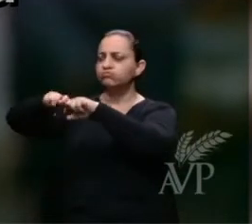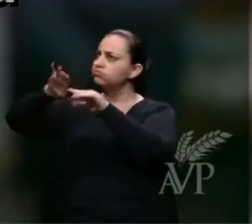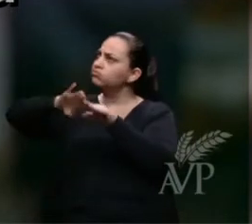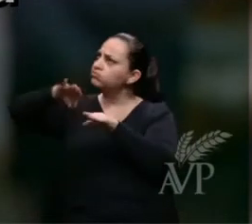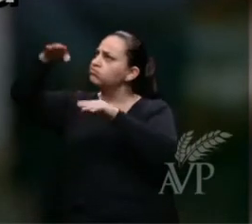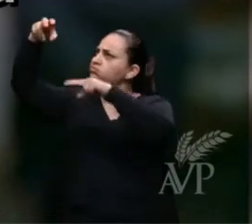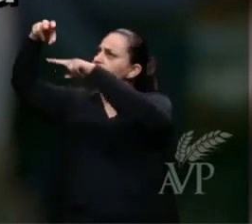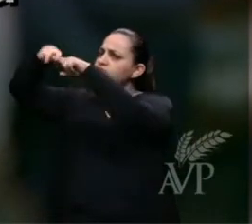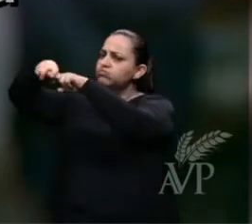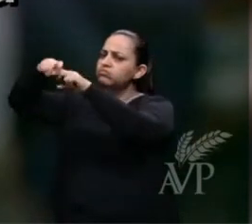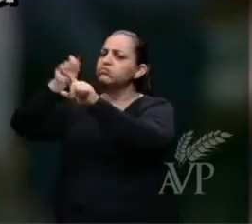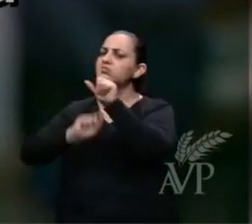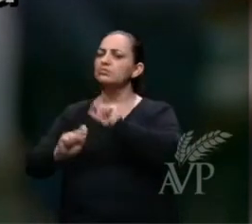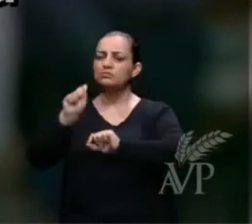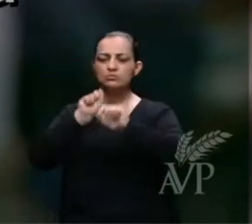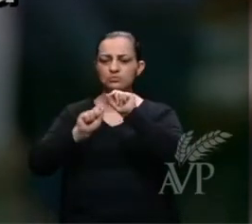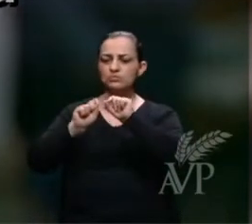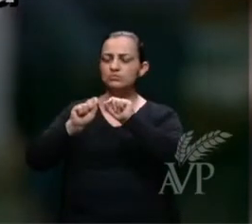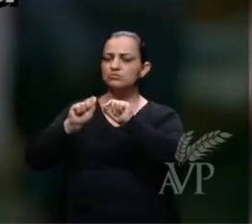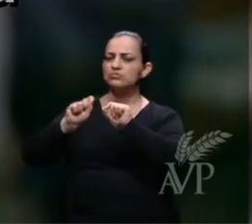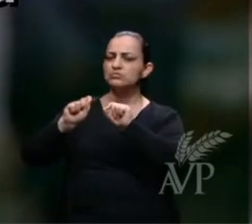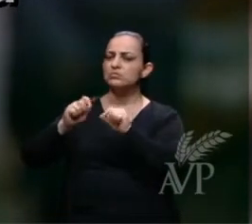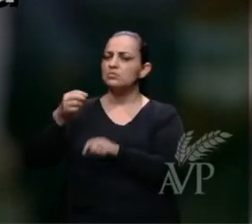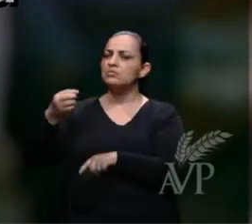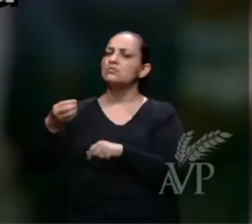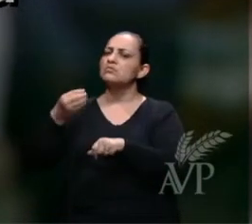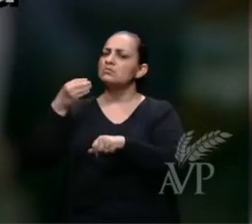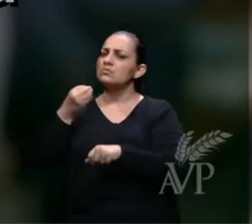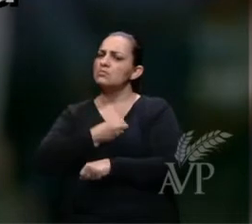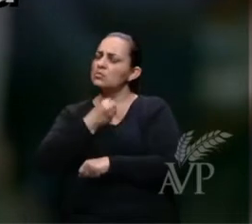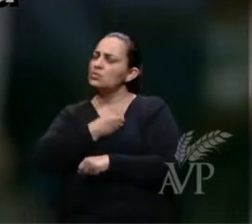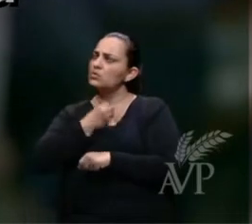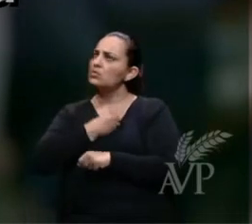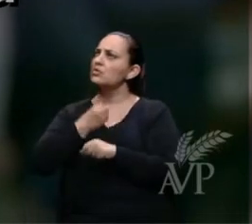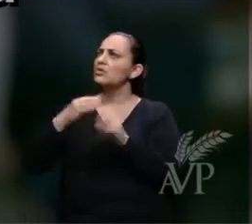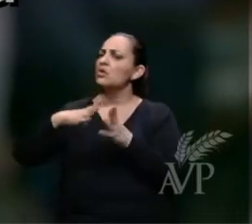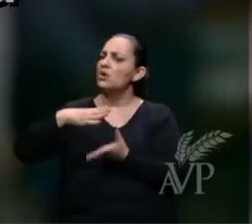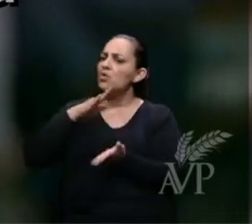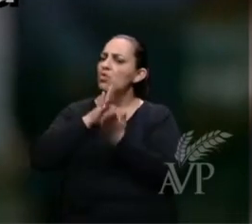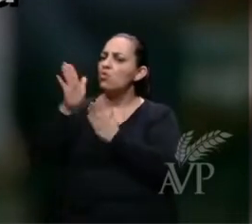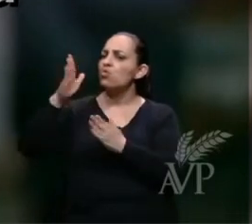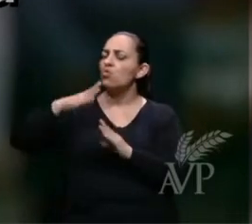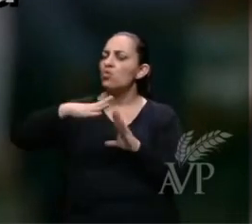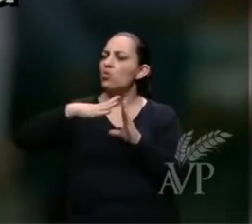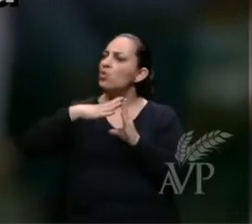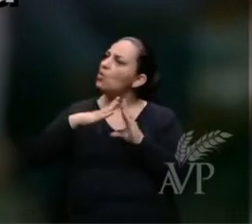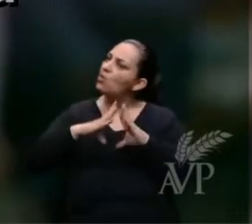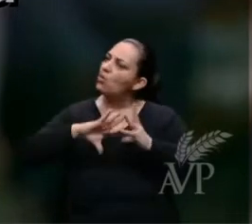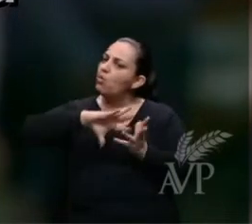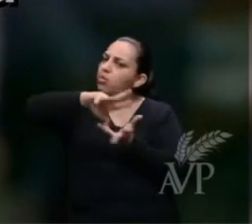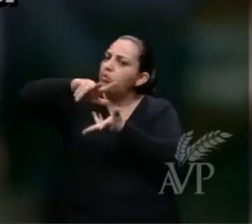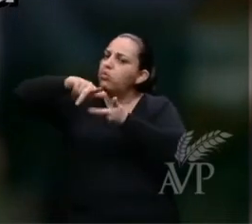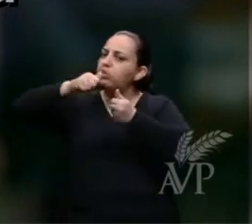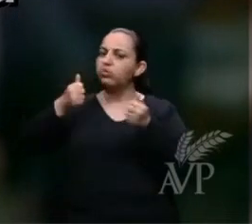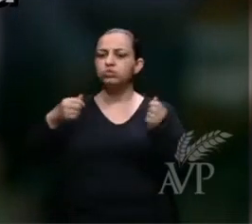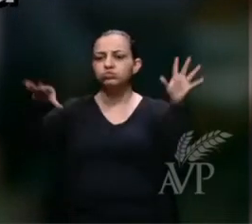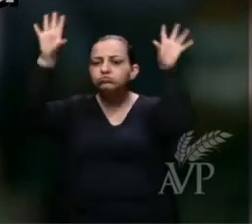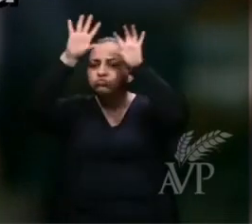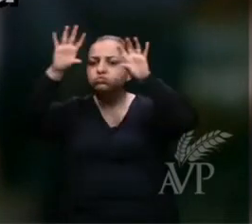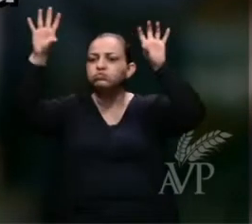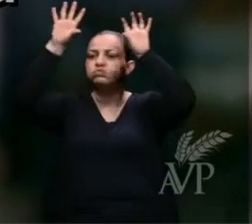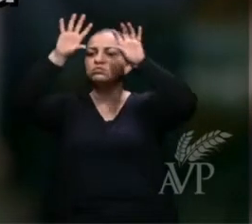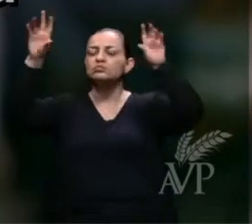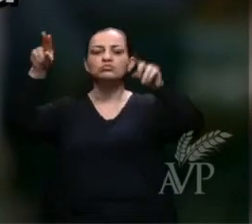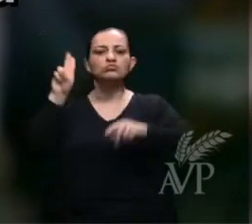sobre ele, de cuja presença fugiu a terra e o céu, e não se achou